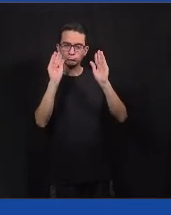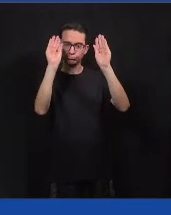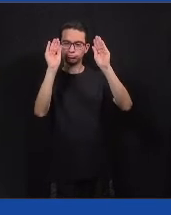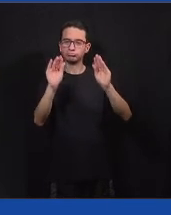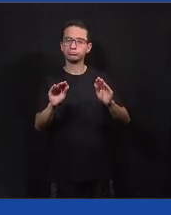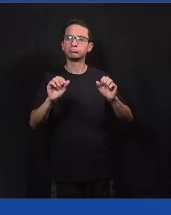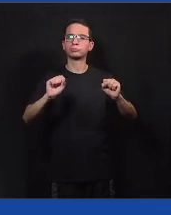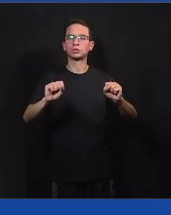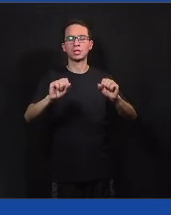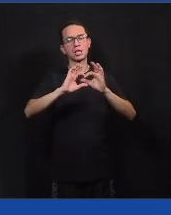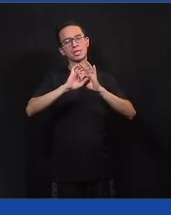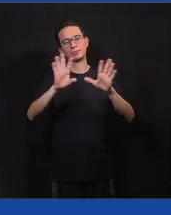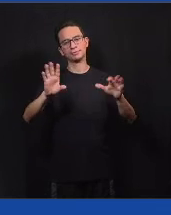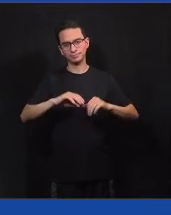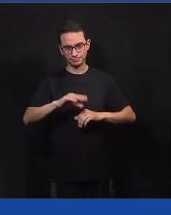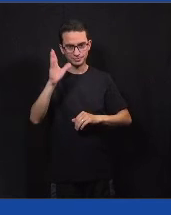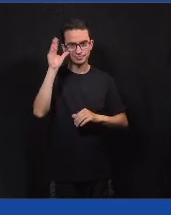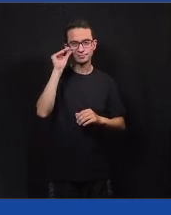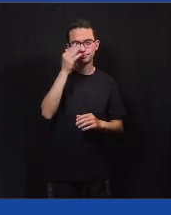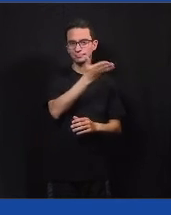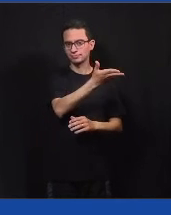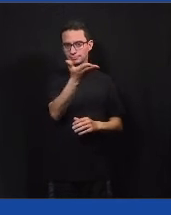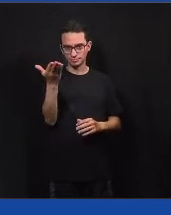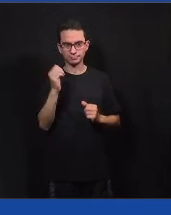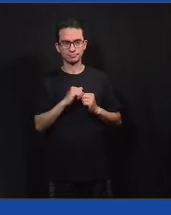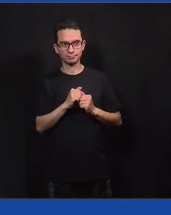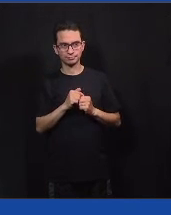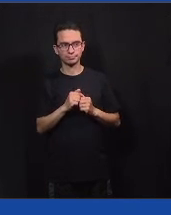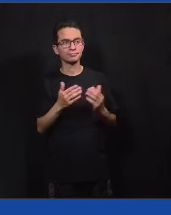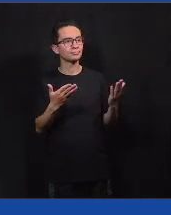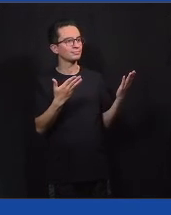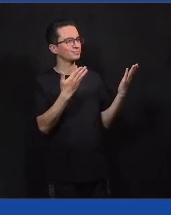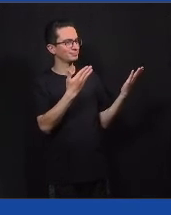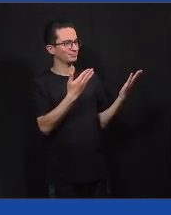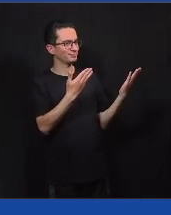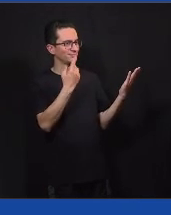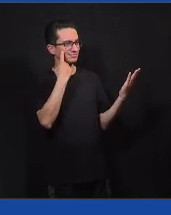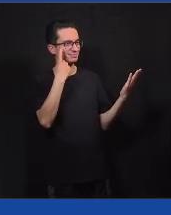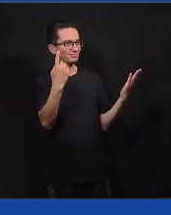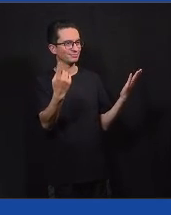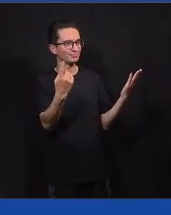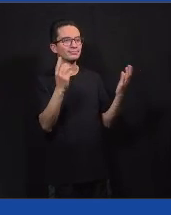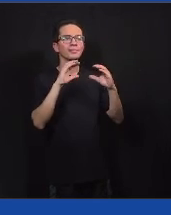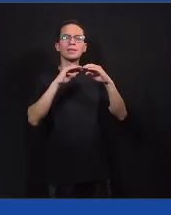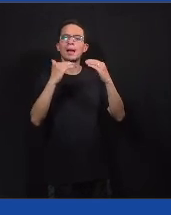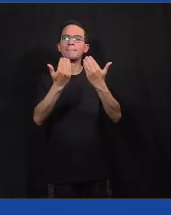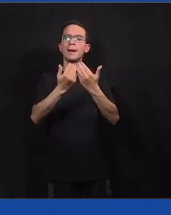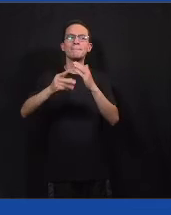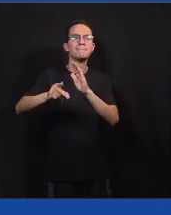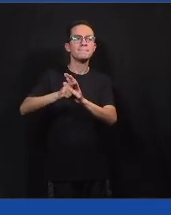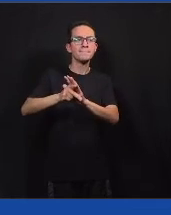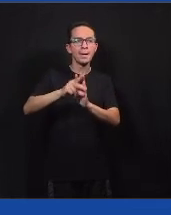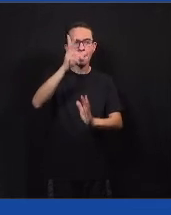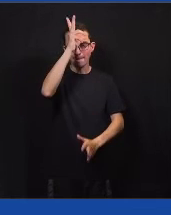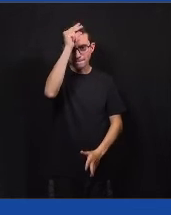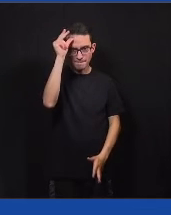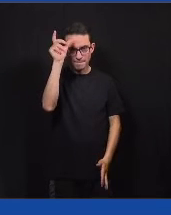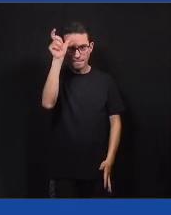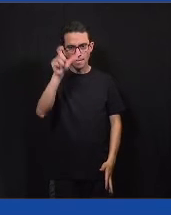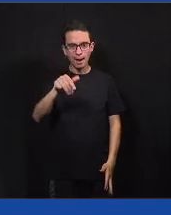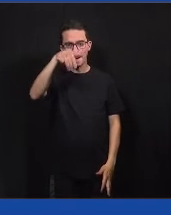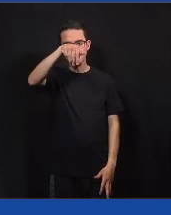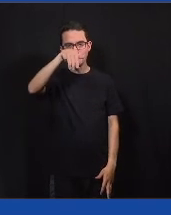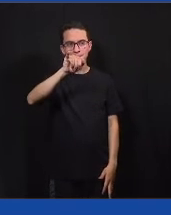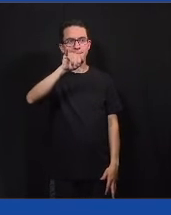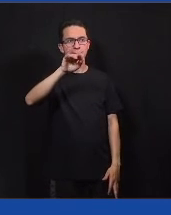que a gente fez na Câmara Municipal de Mirai, foi o lançamento da jornada, lá no início de março, parece tão